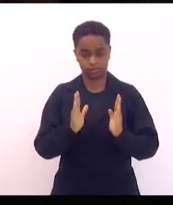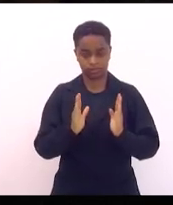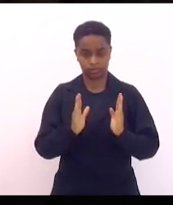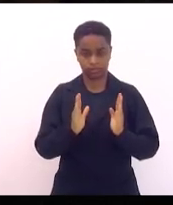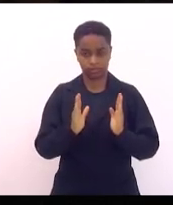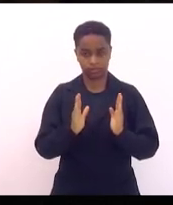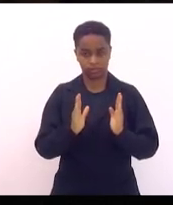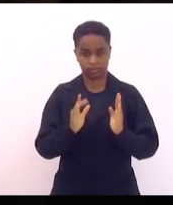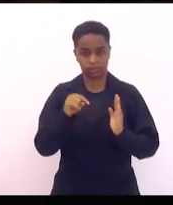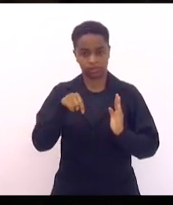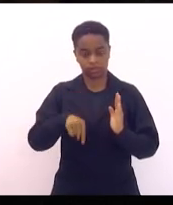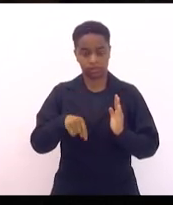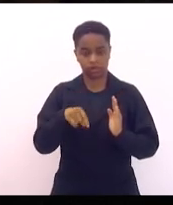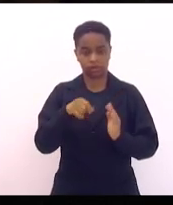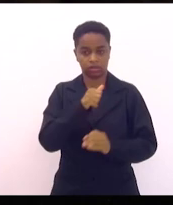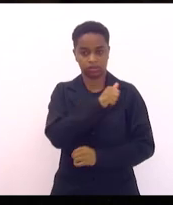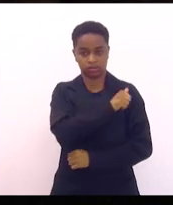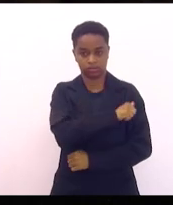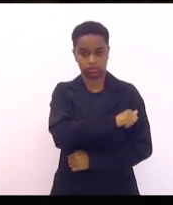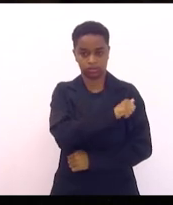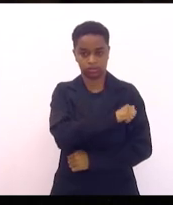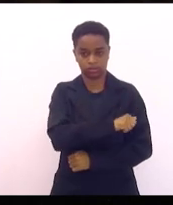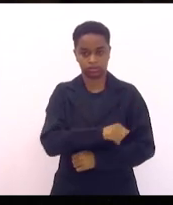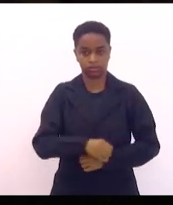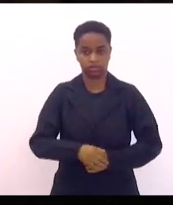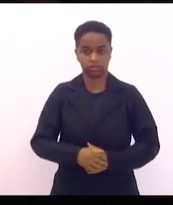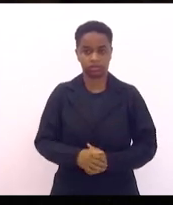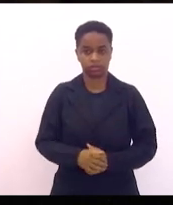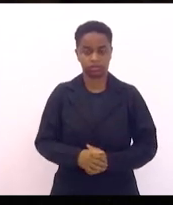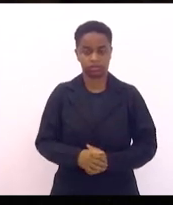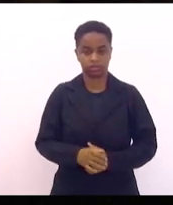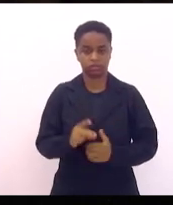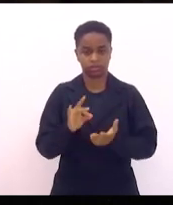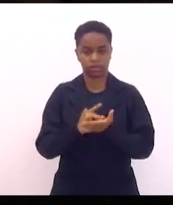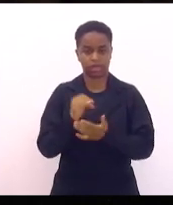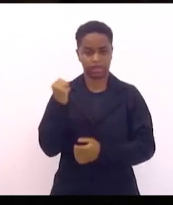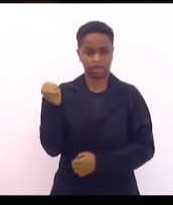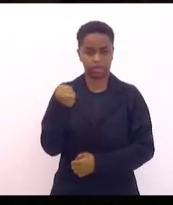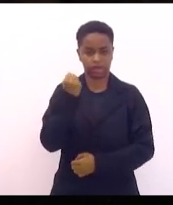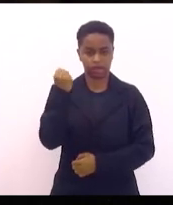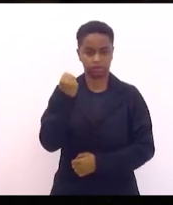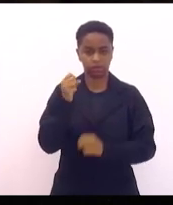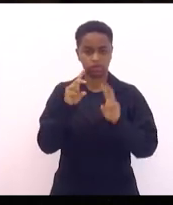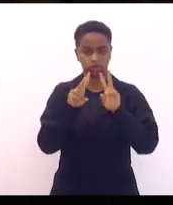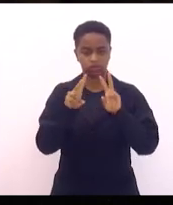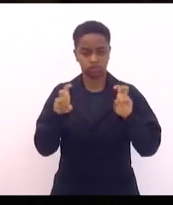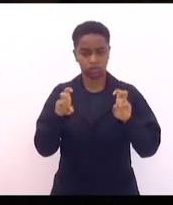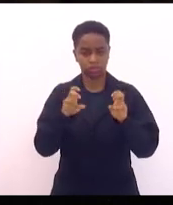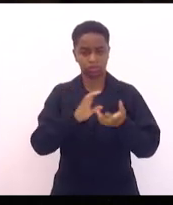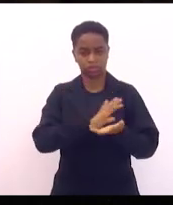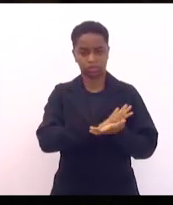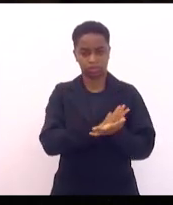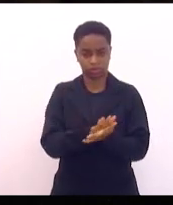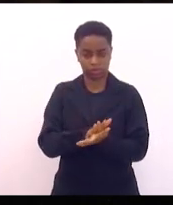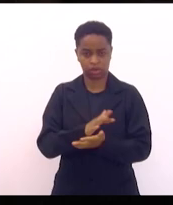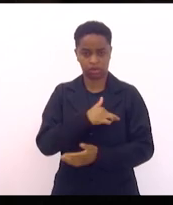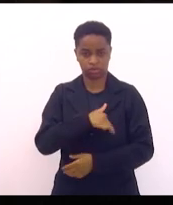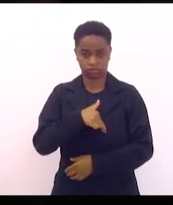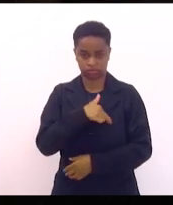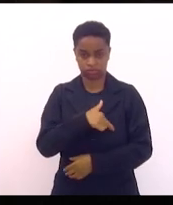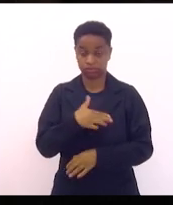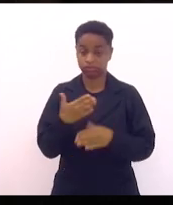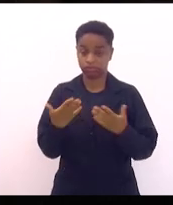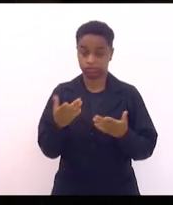no estado do Rio de Janeiro, extremamente grave em matéria de intolerância religiosa. Para vocês terem uma noção,